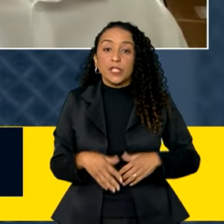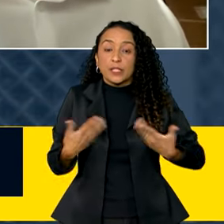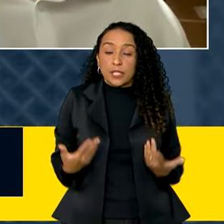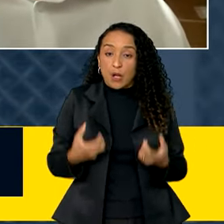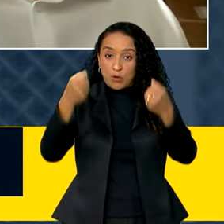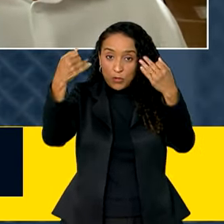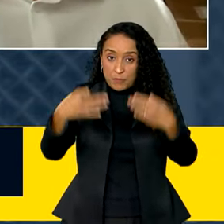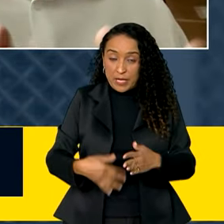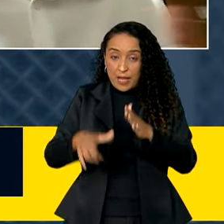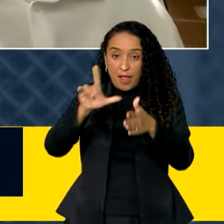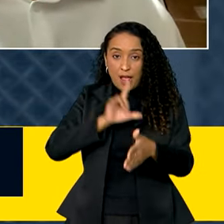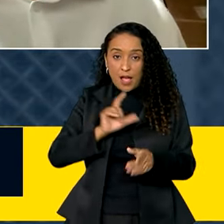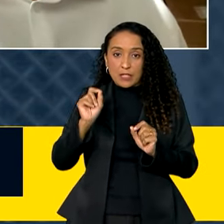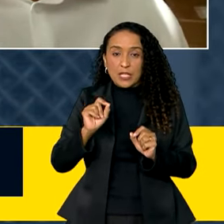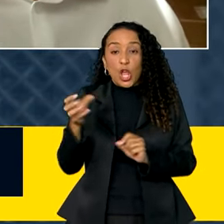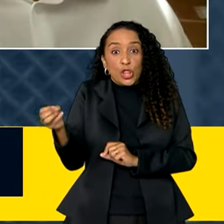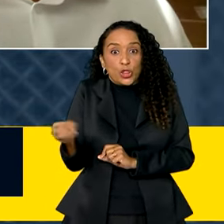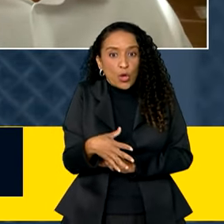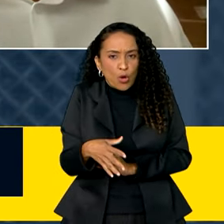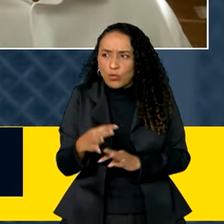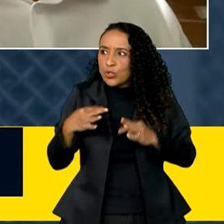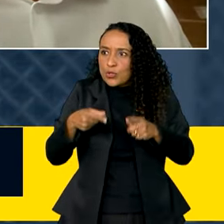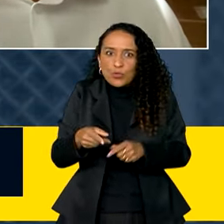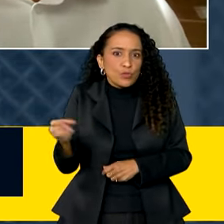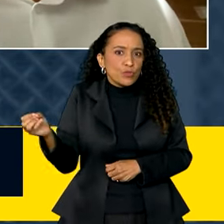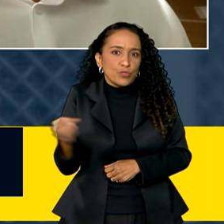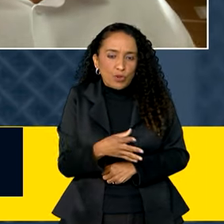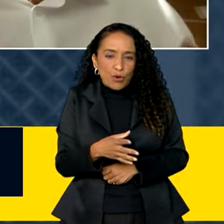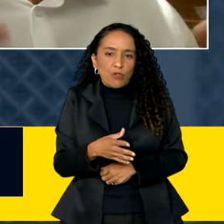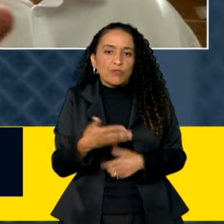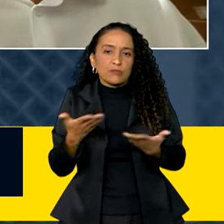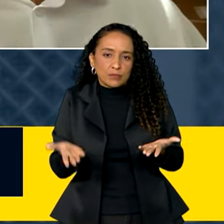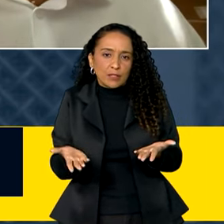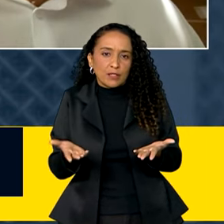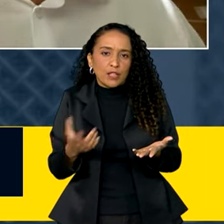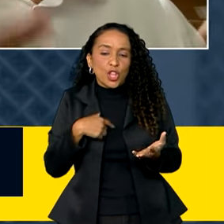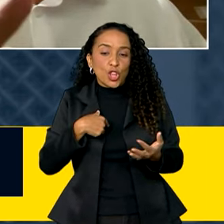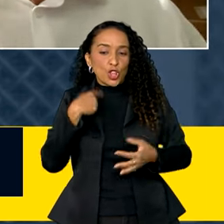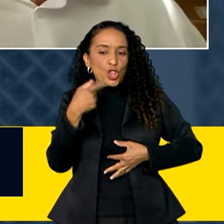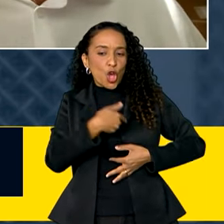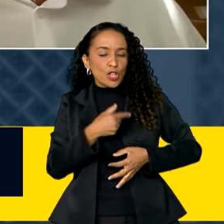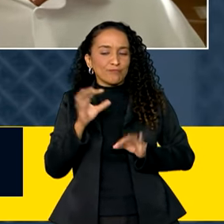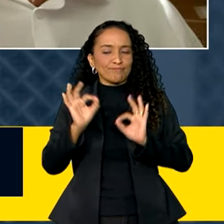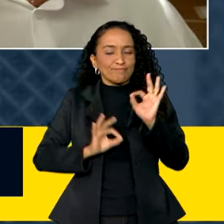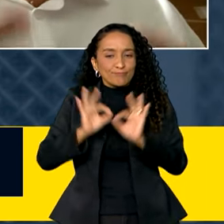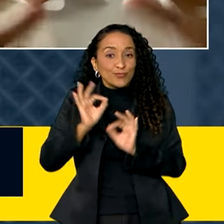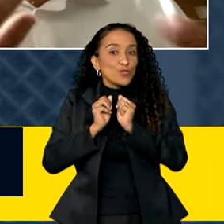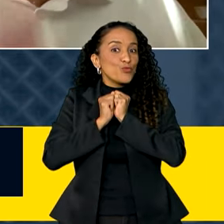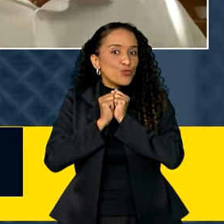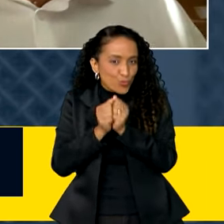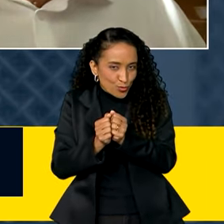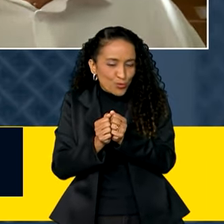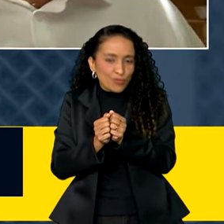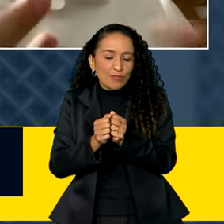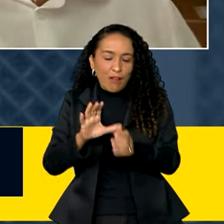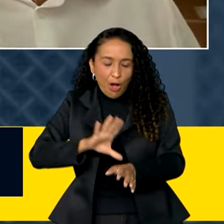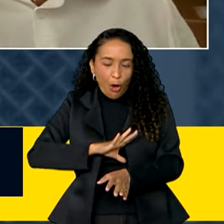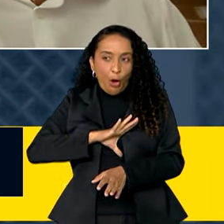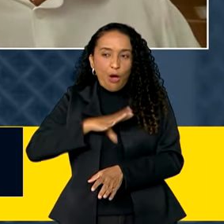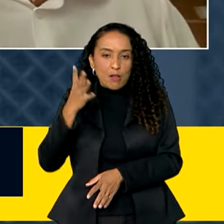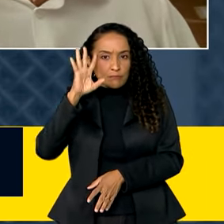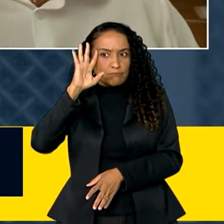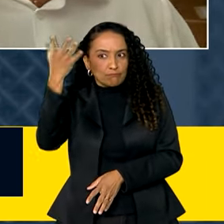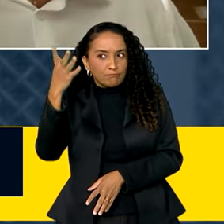como eu vim antes falando, é inédito. tudo que é inédito, nós estamos construindo junto. Foi uma coragem, uma